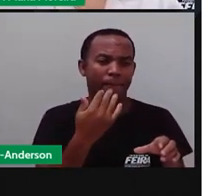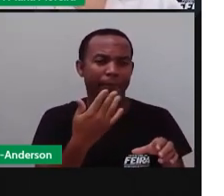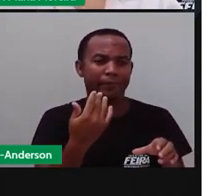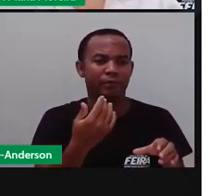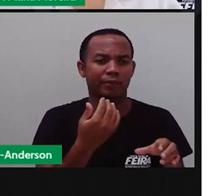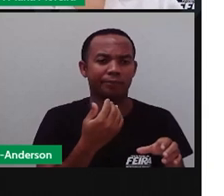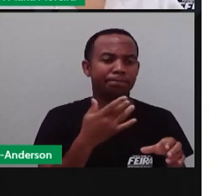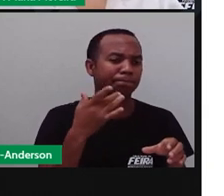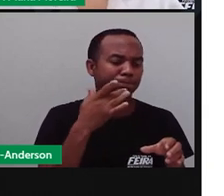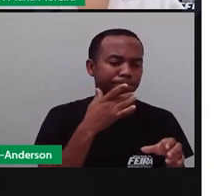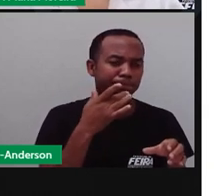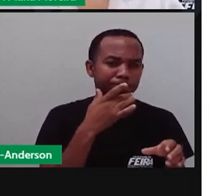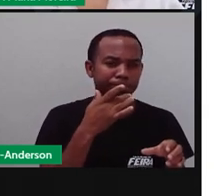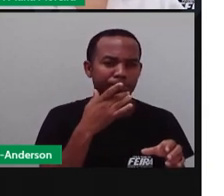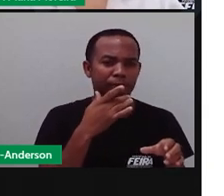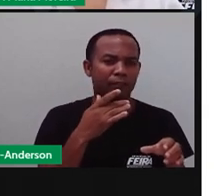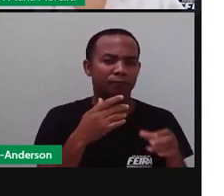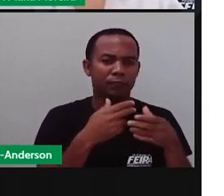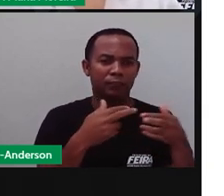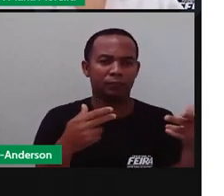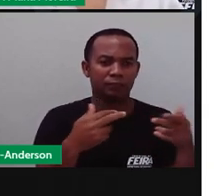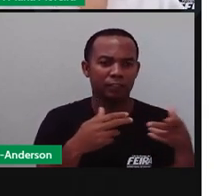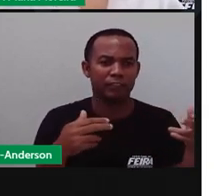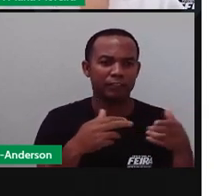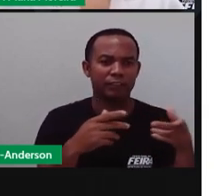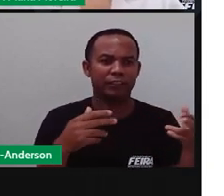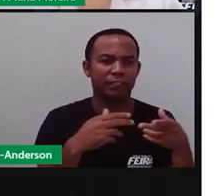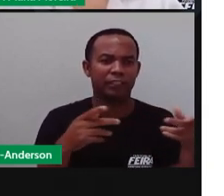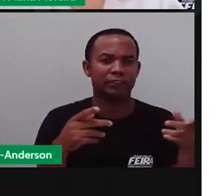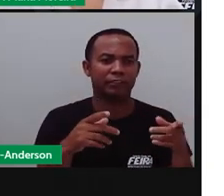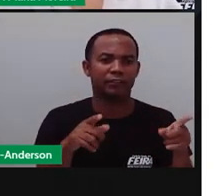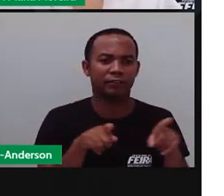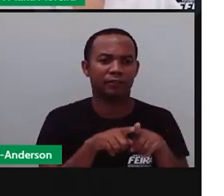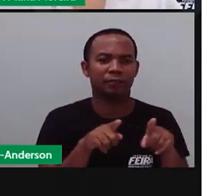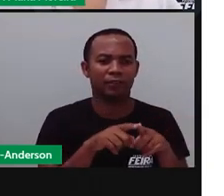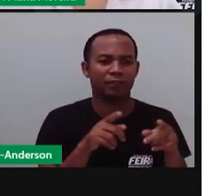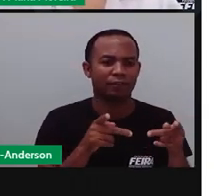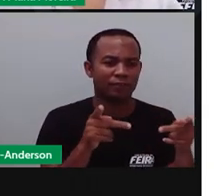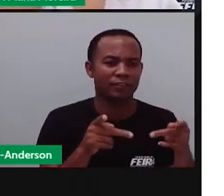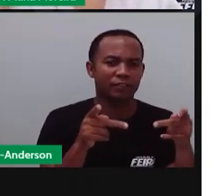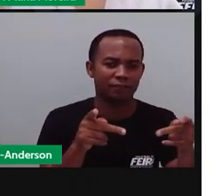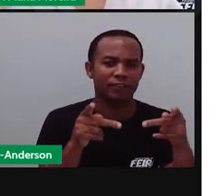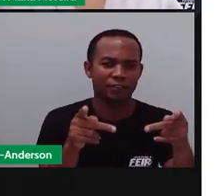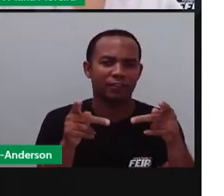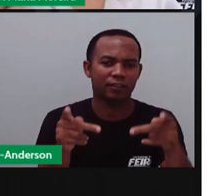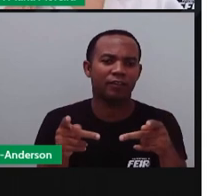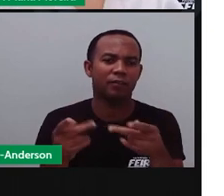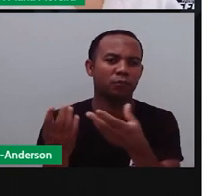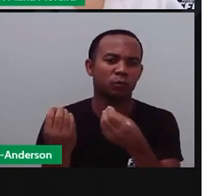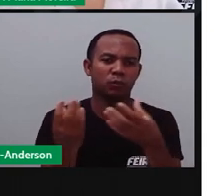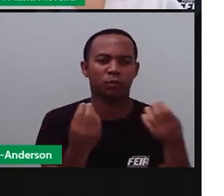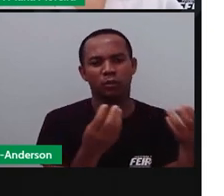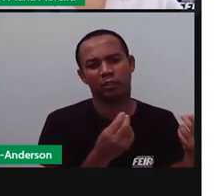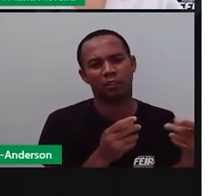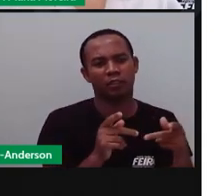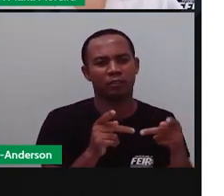é a parte que me interessa, a diversidade, né? Para você visitar os lugares, como o Anderson falou, que ele visitou, né?